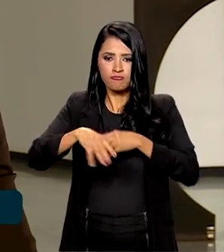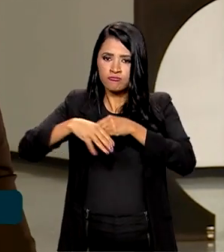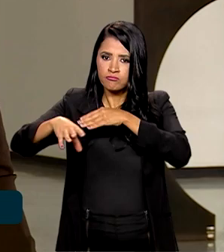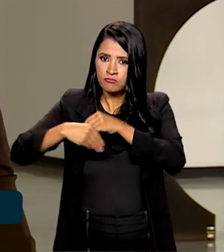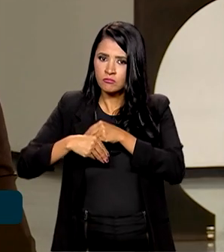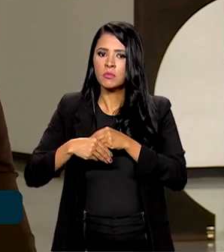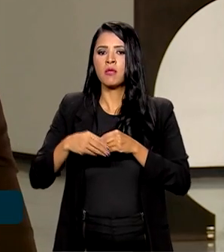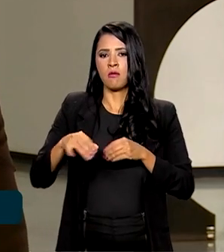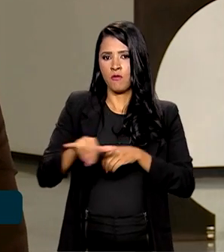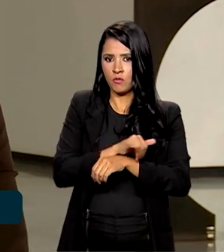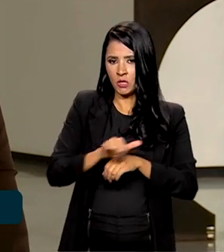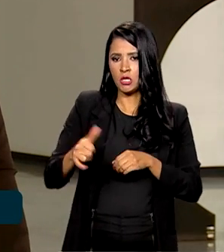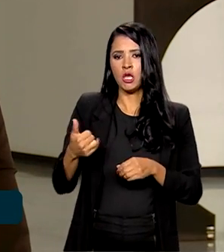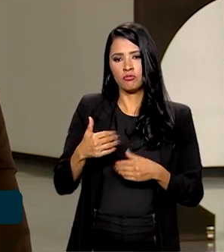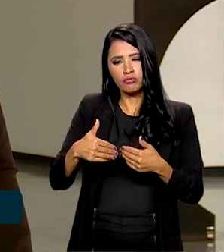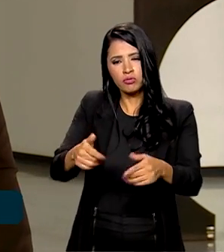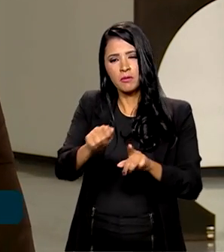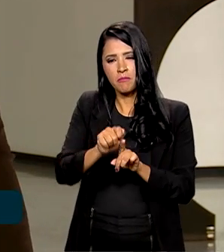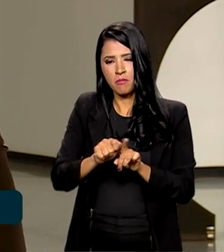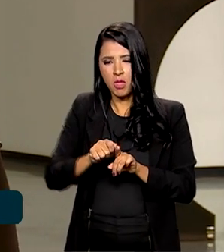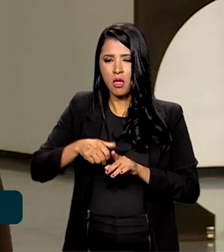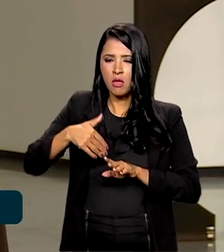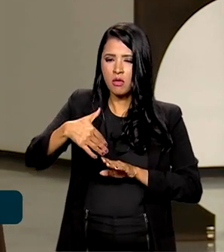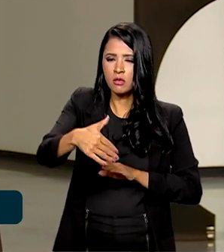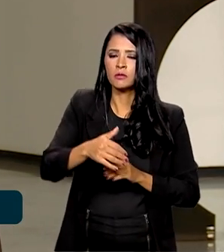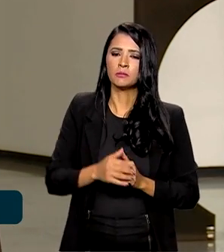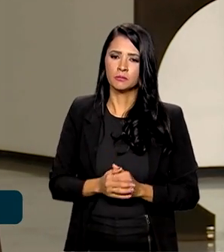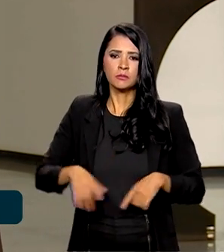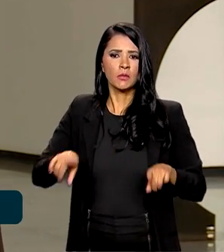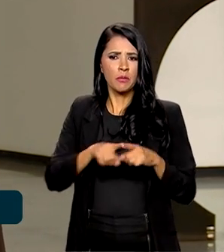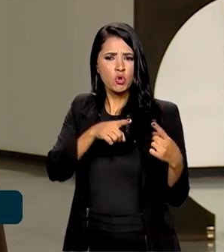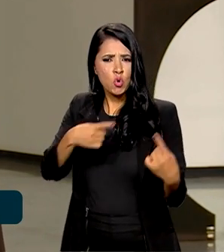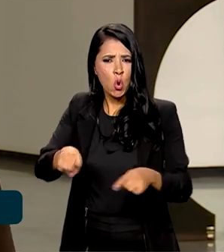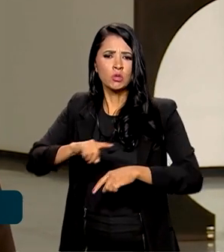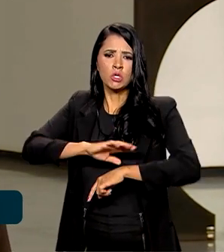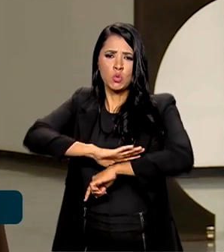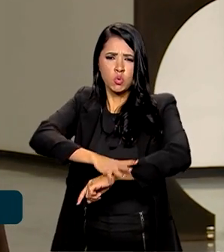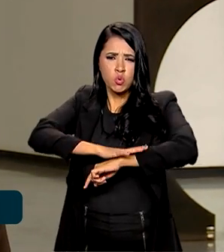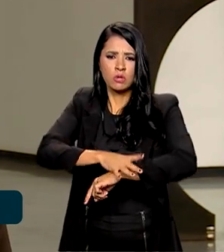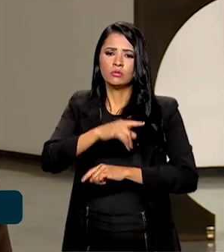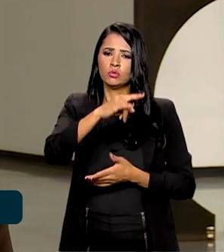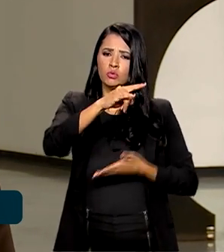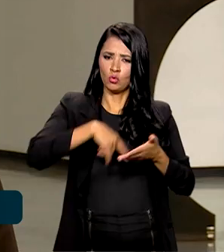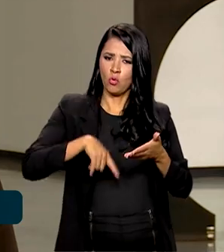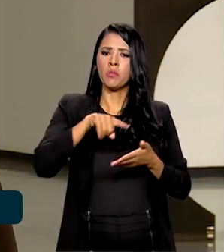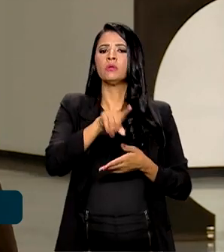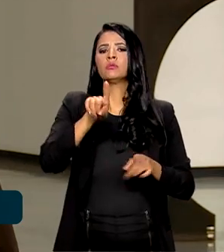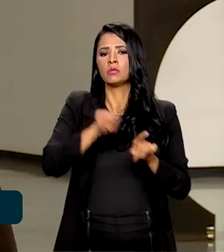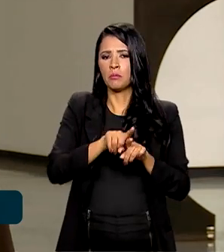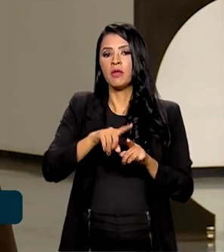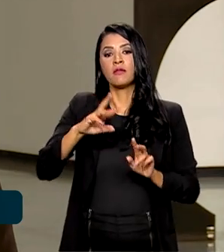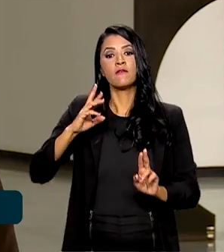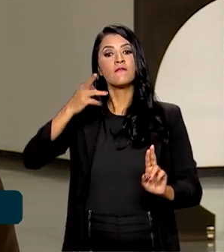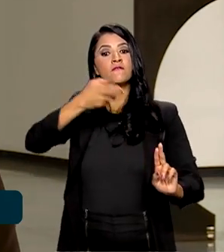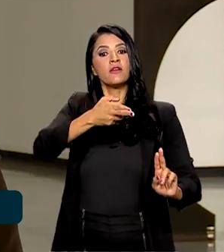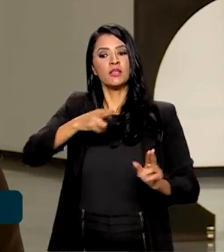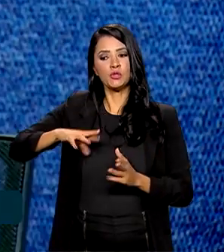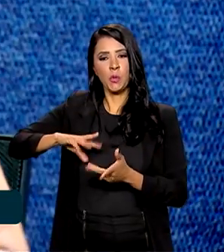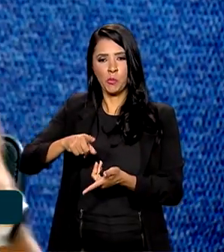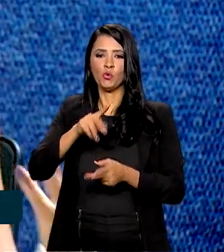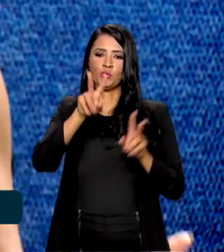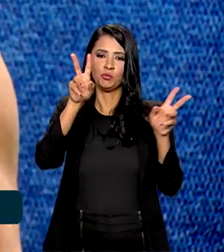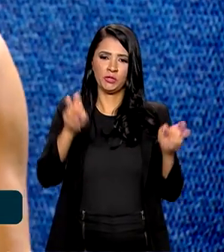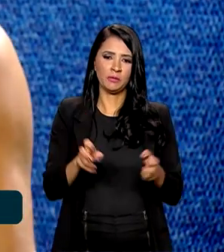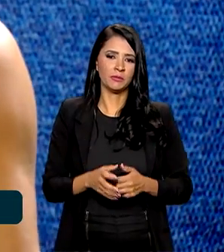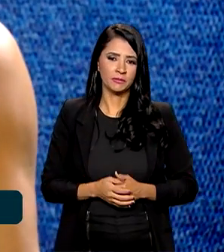parte das ações nos próximos meses. Além de combater o racismo, o documento também deve ser referência mundial para o tema.